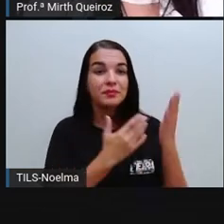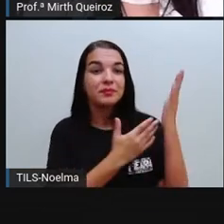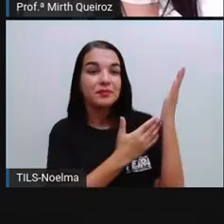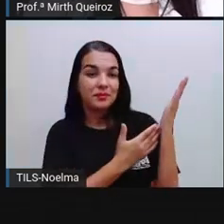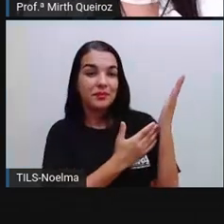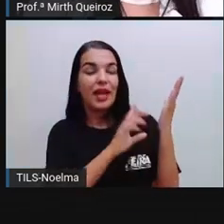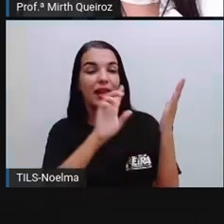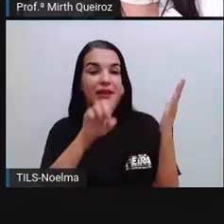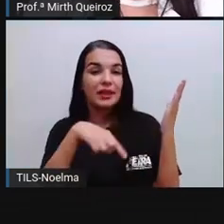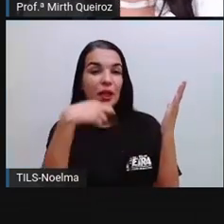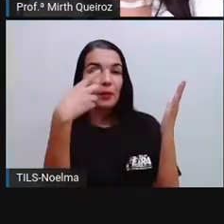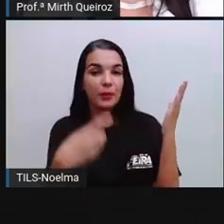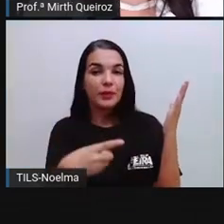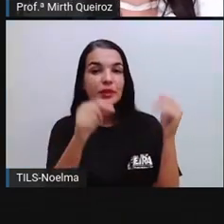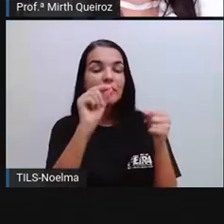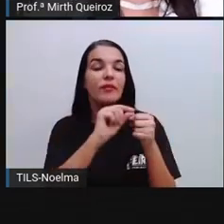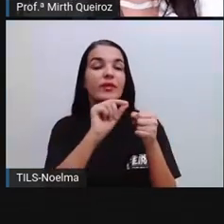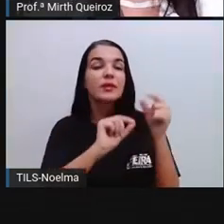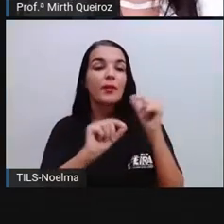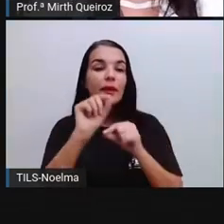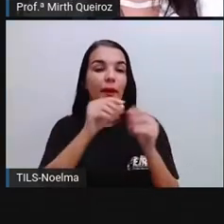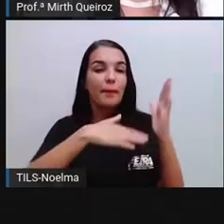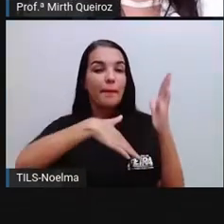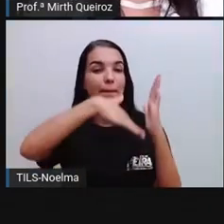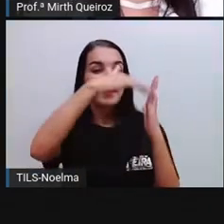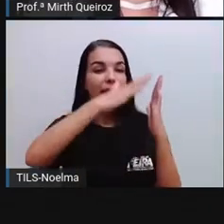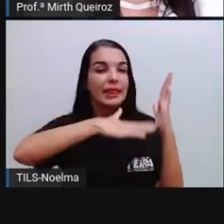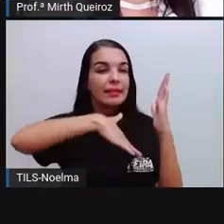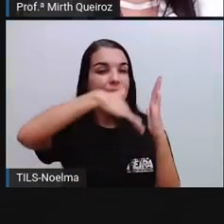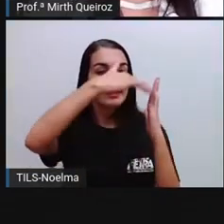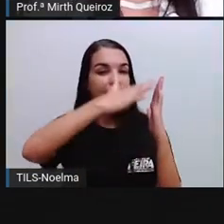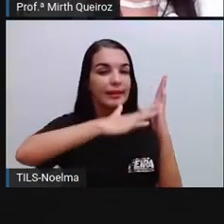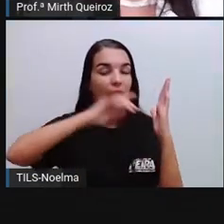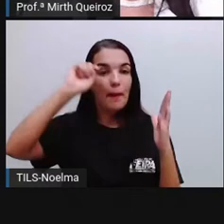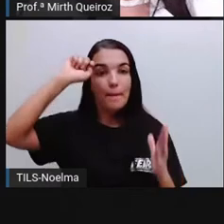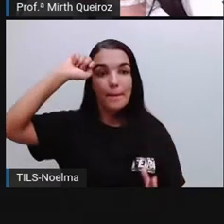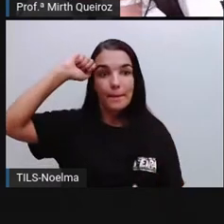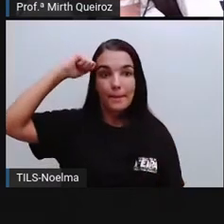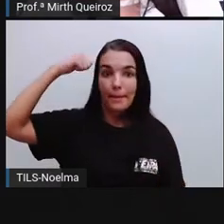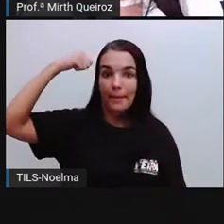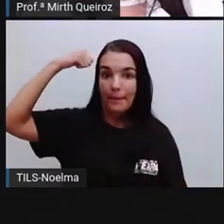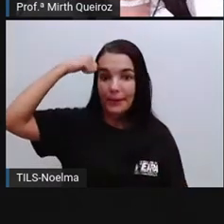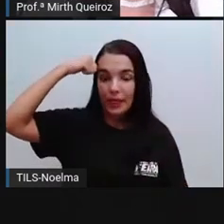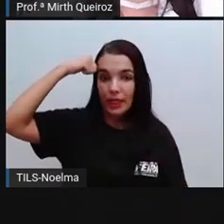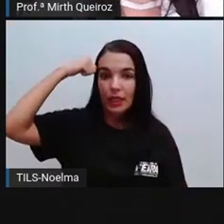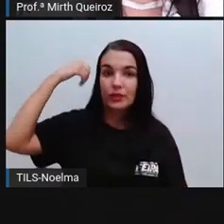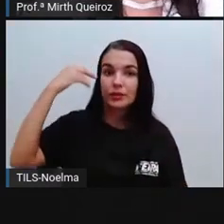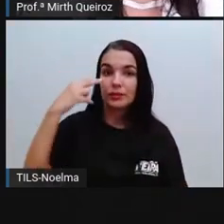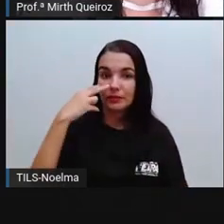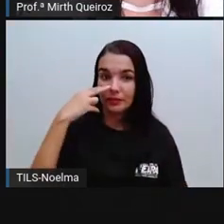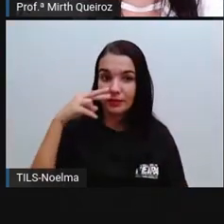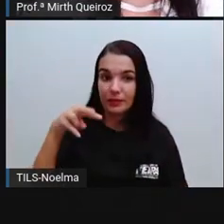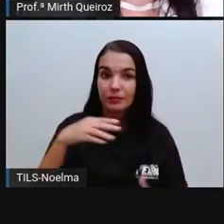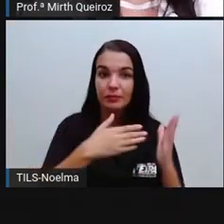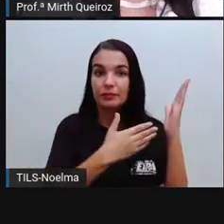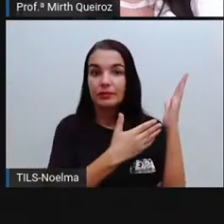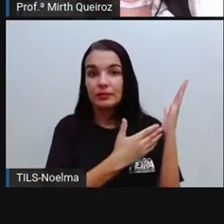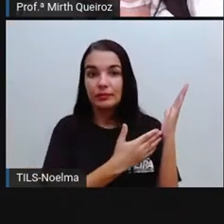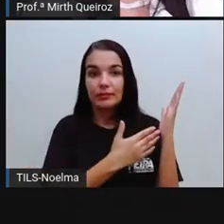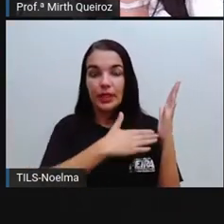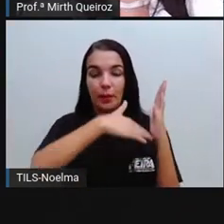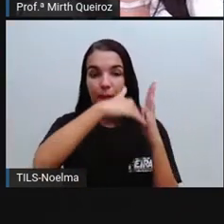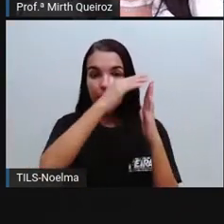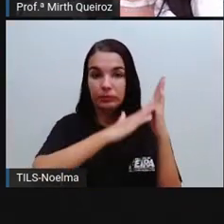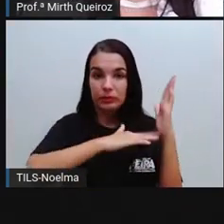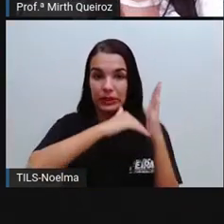Após isso, o que vocês vão fazer? Vocês vão pintar. Vocês vão pegar lá a tinta preta de vocês, né? O guacho